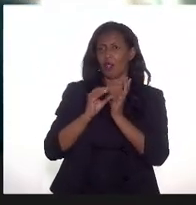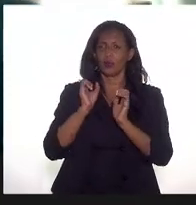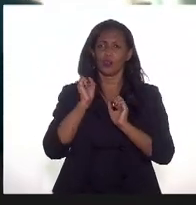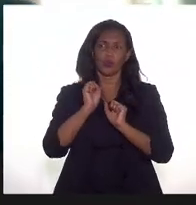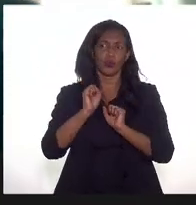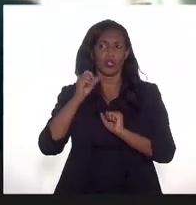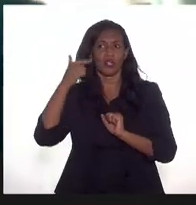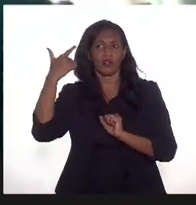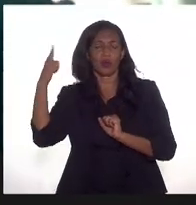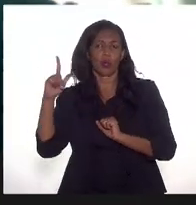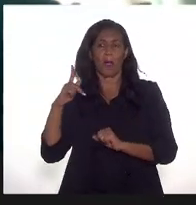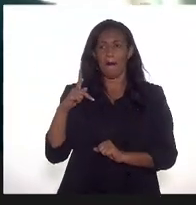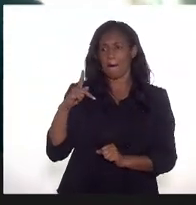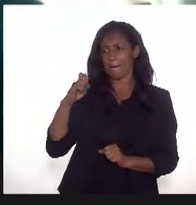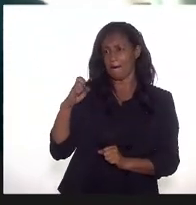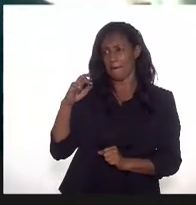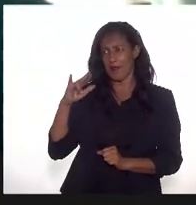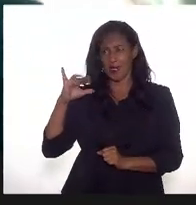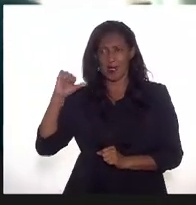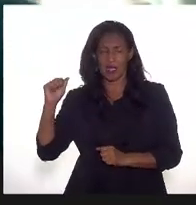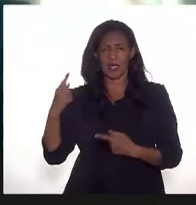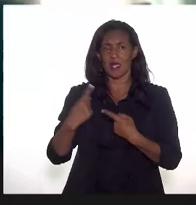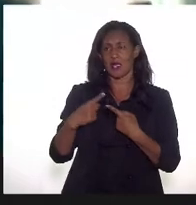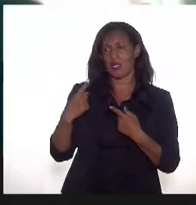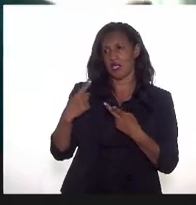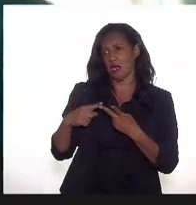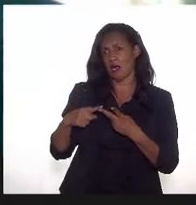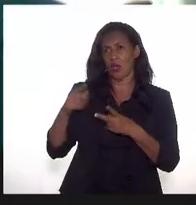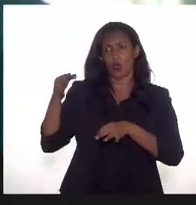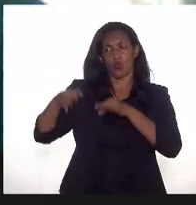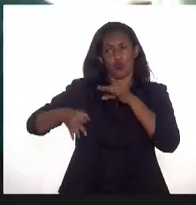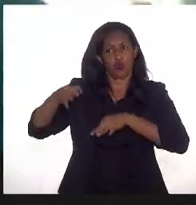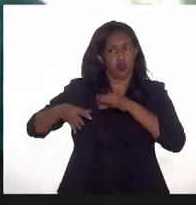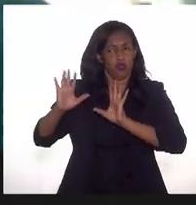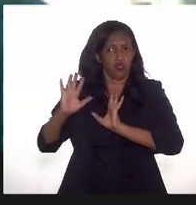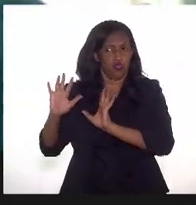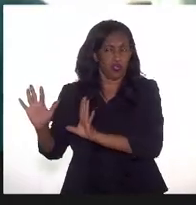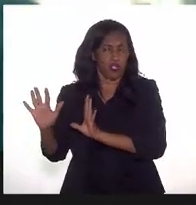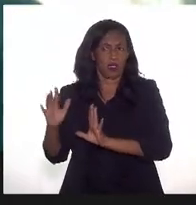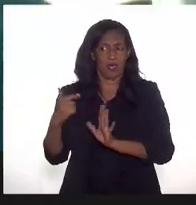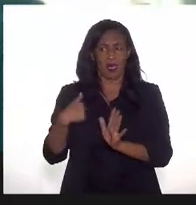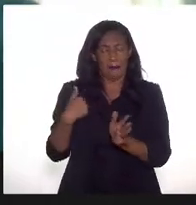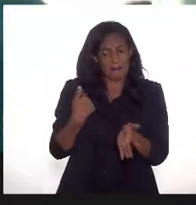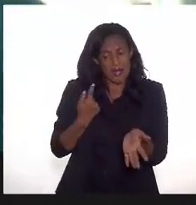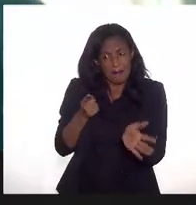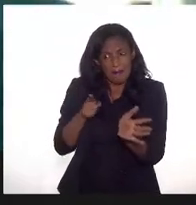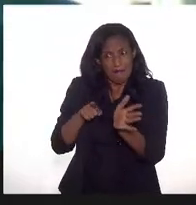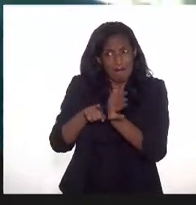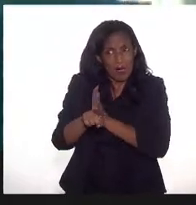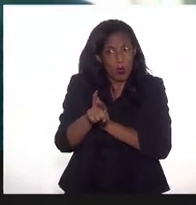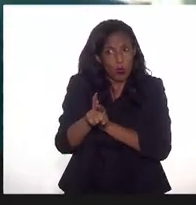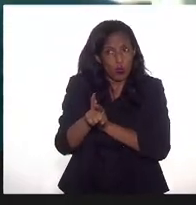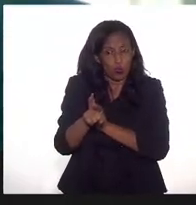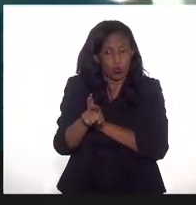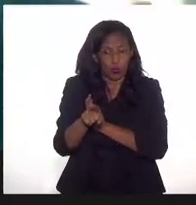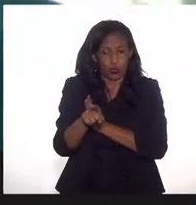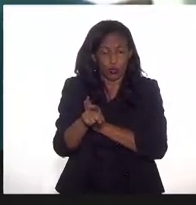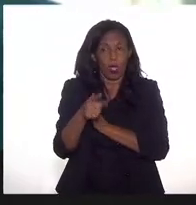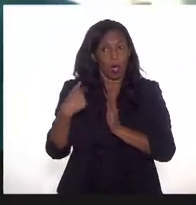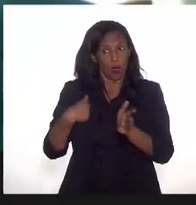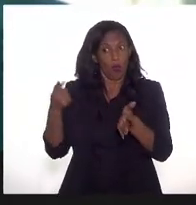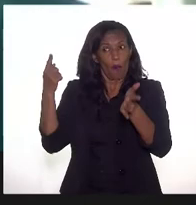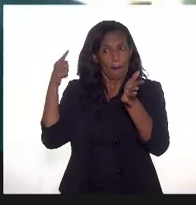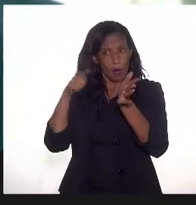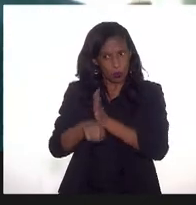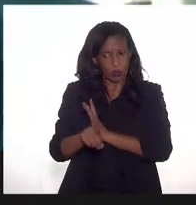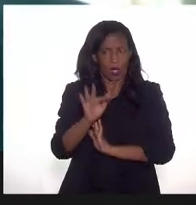outra por perícia, por determinação judicial e a minha pergunta não foi esclarecida. Periodicidade. Eu vou fazer a pergunta